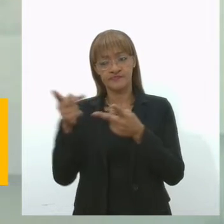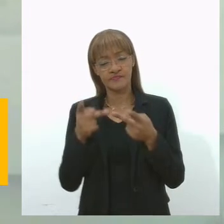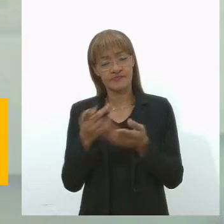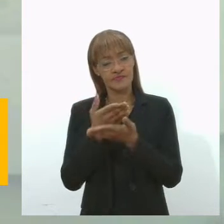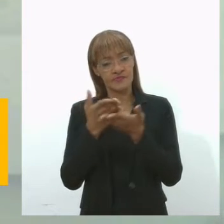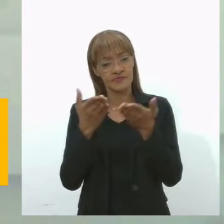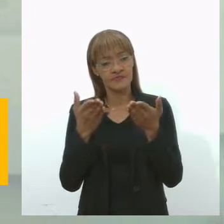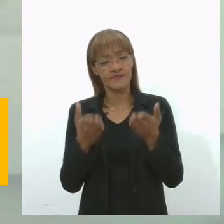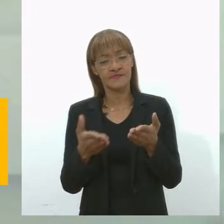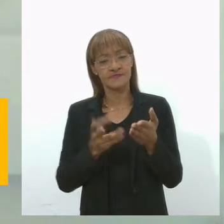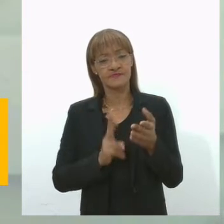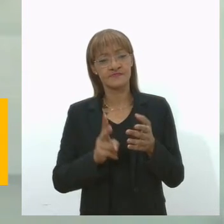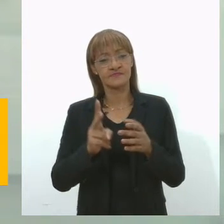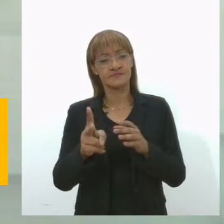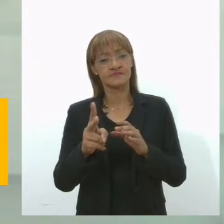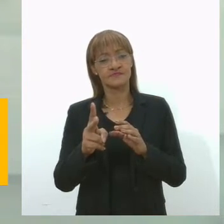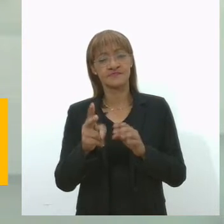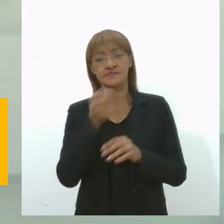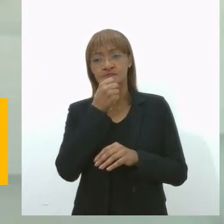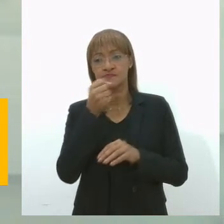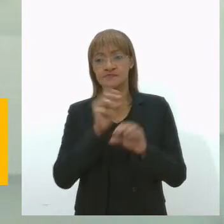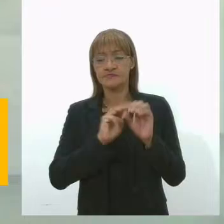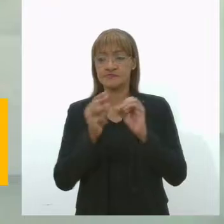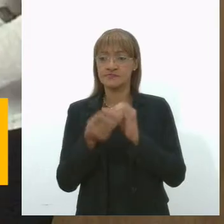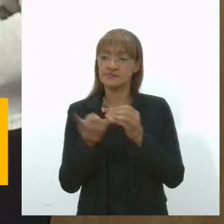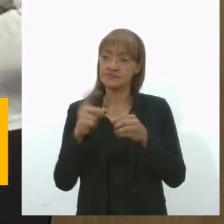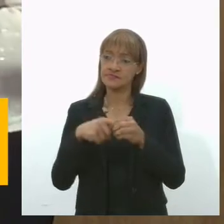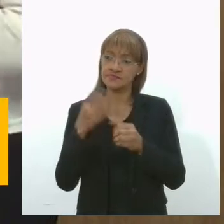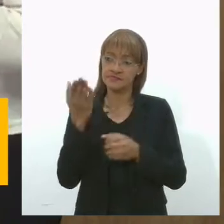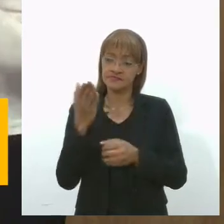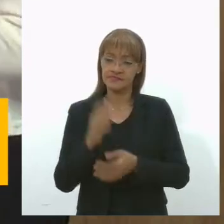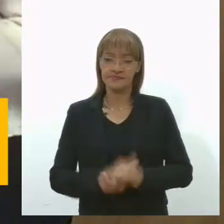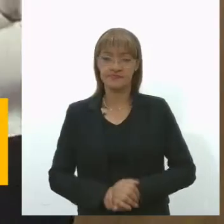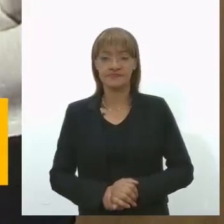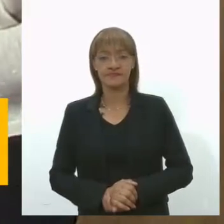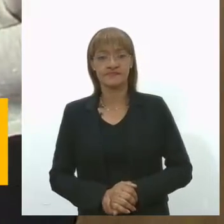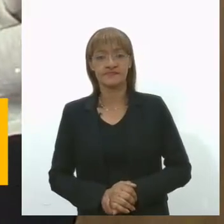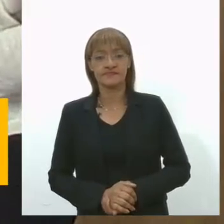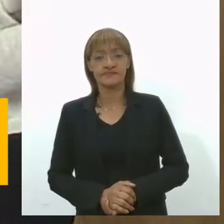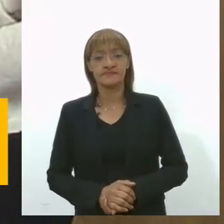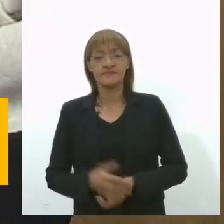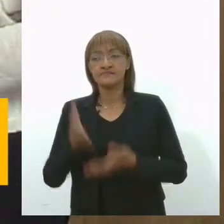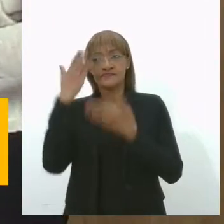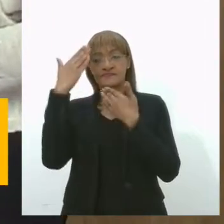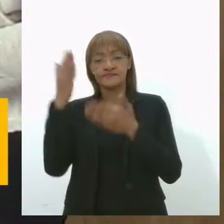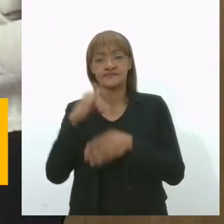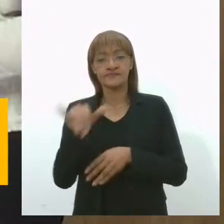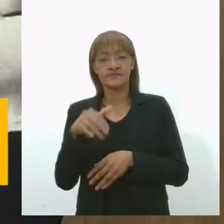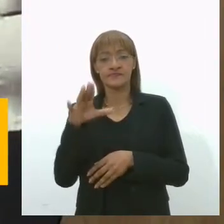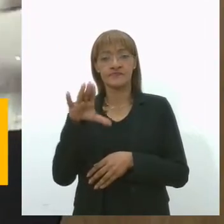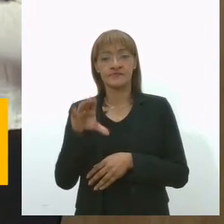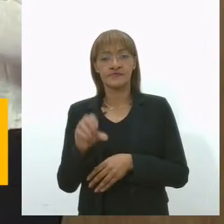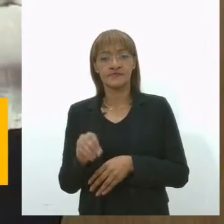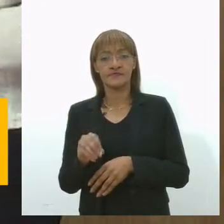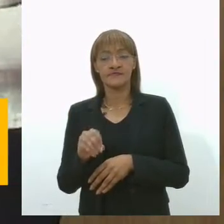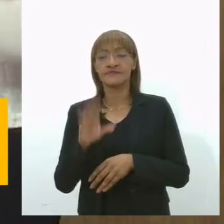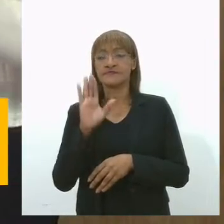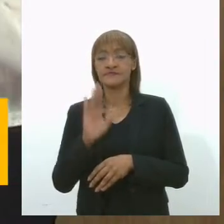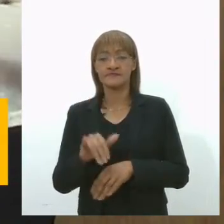acompanhar o Jornal da Lese. Denise, eu volto com você no estúdio. Júnior, muito obrigada, viu, pelas informações. A campanha,